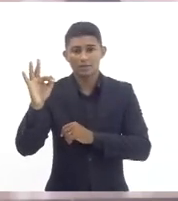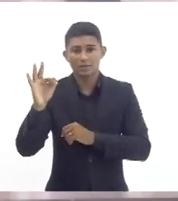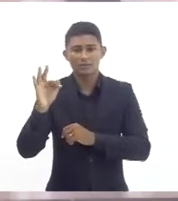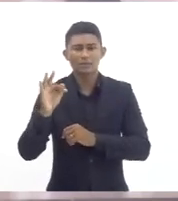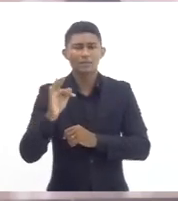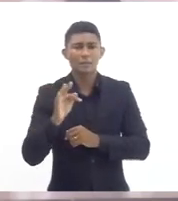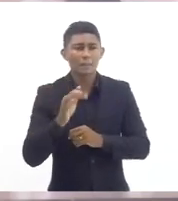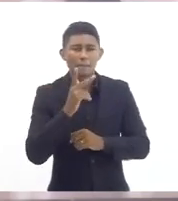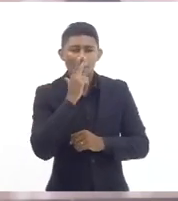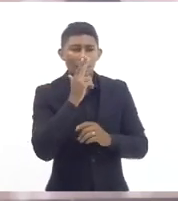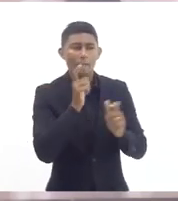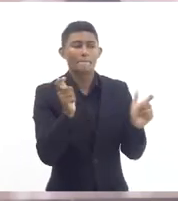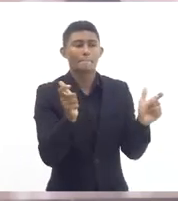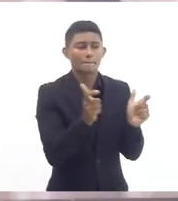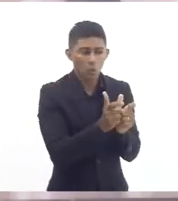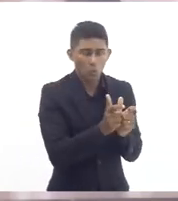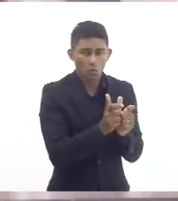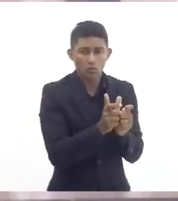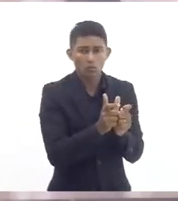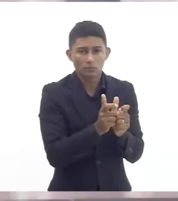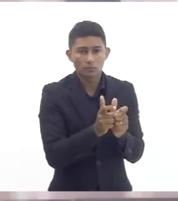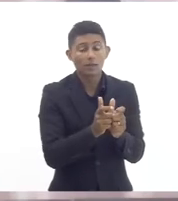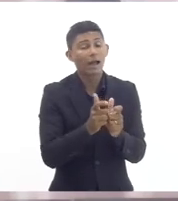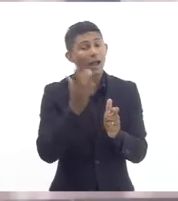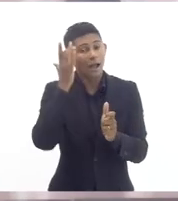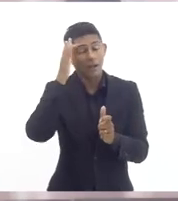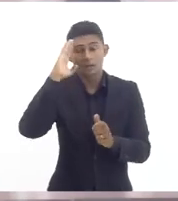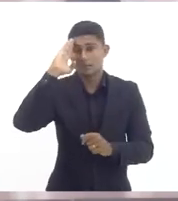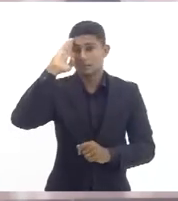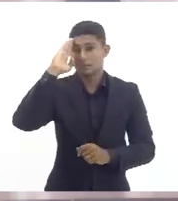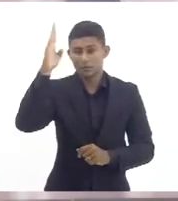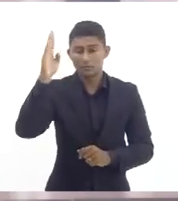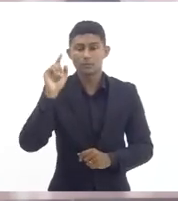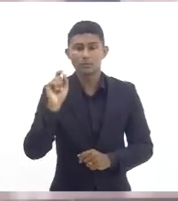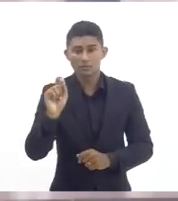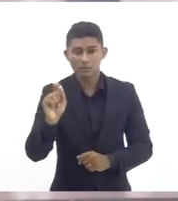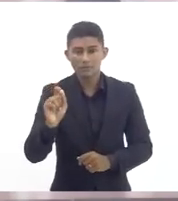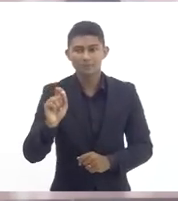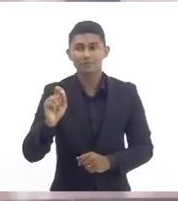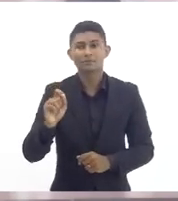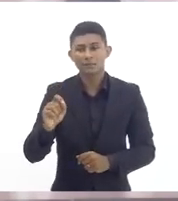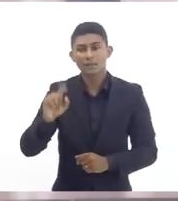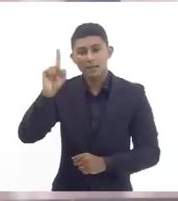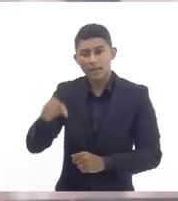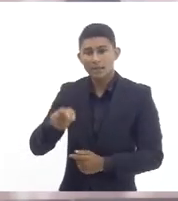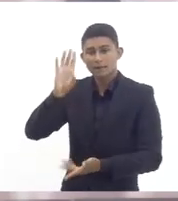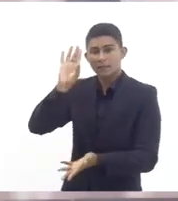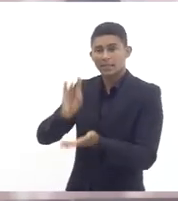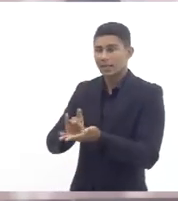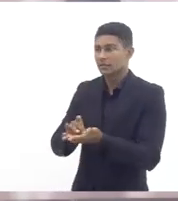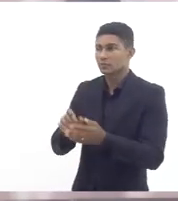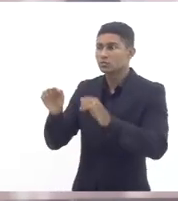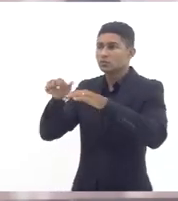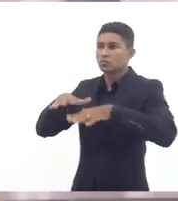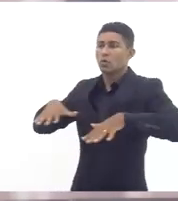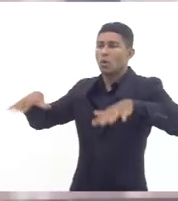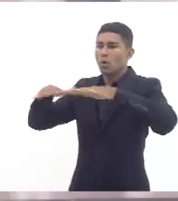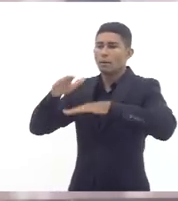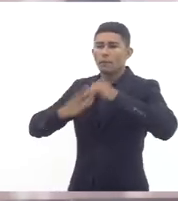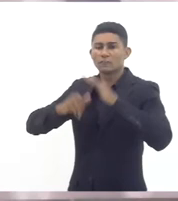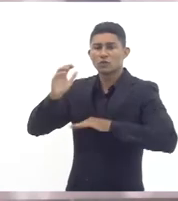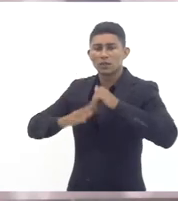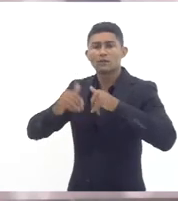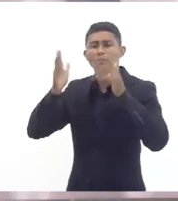limitada o que talvez fosse o referencial das convocações de fato e não das